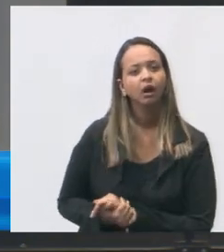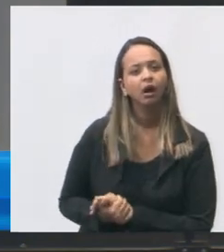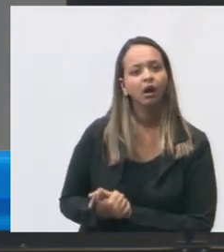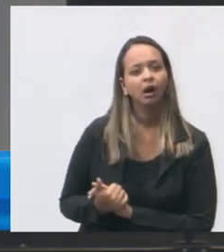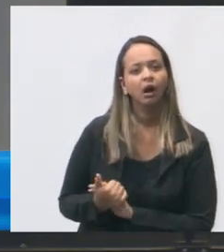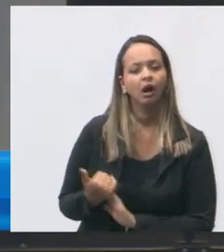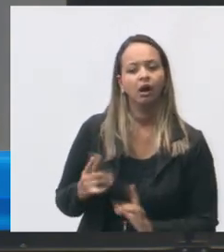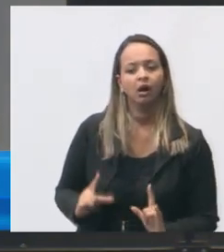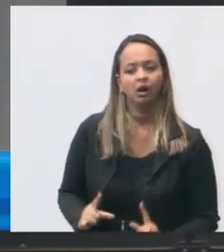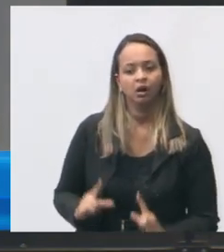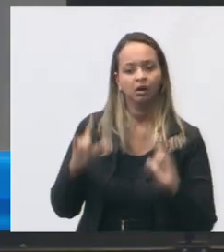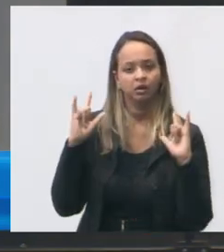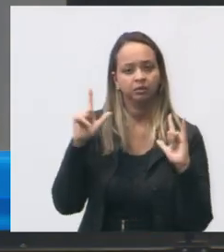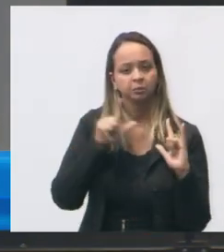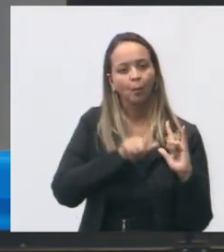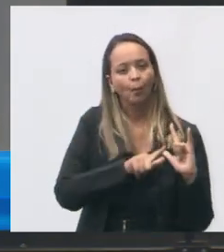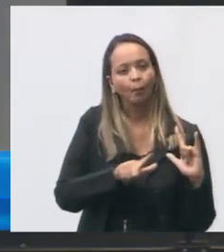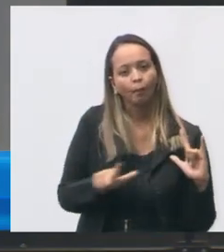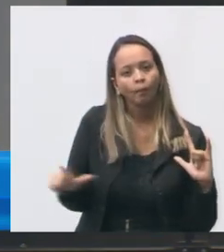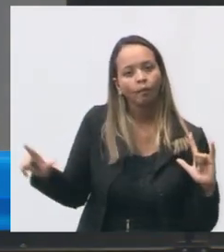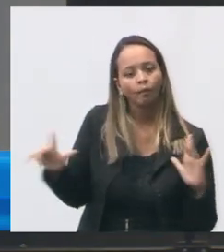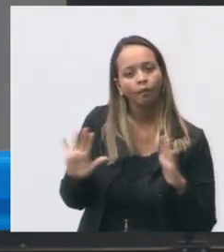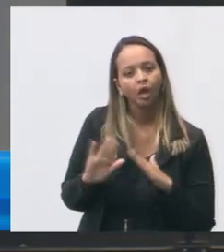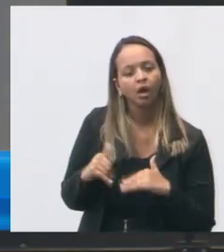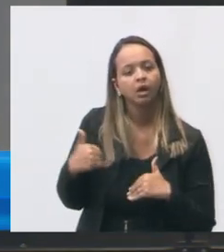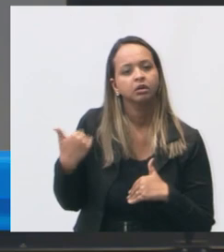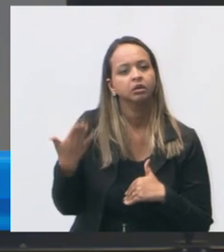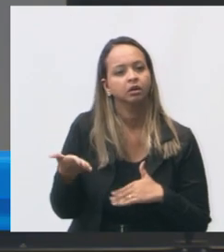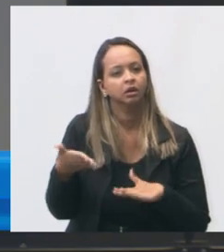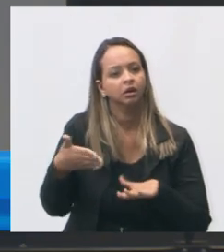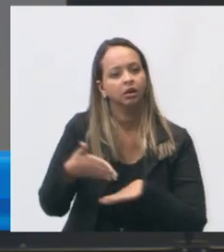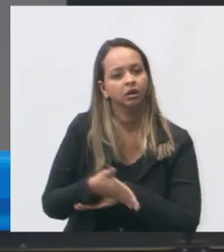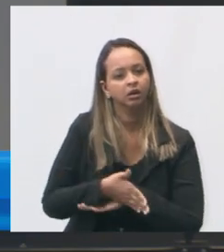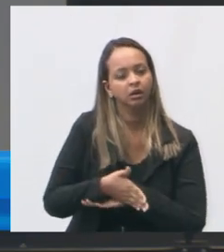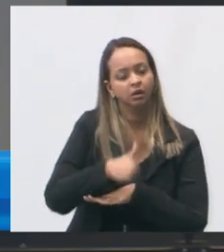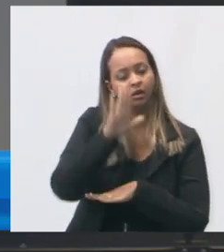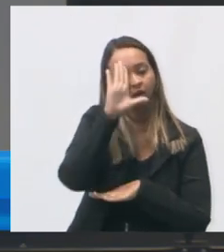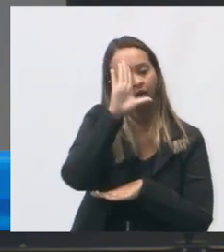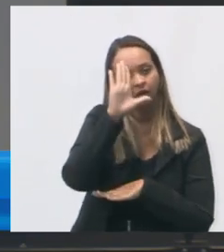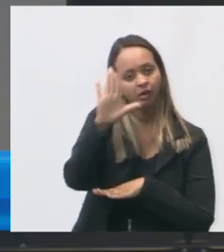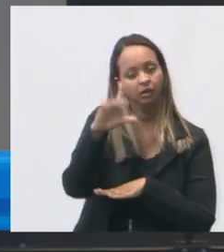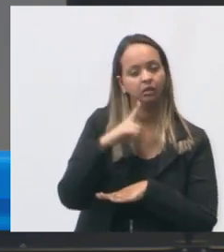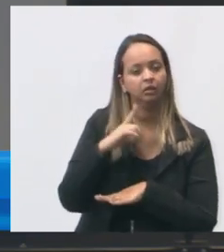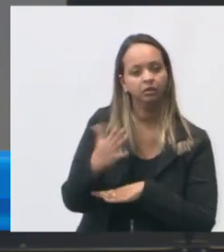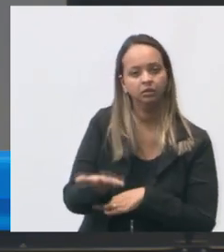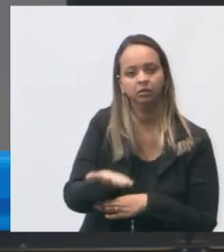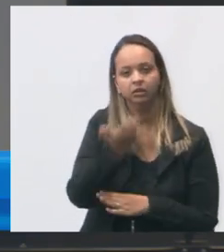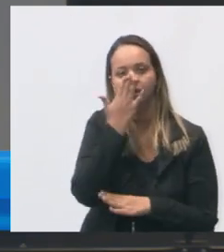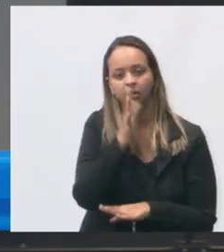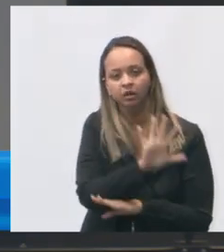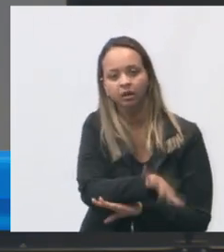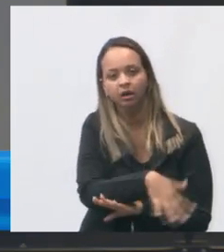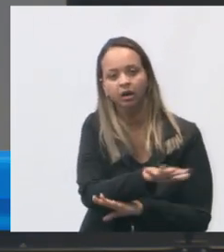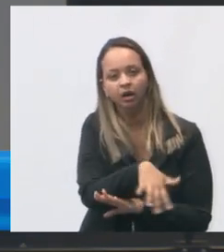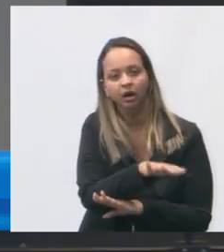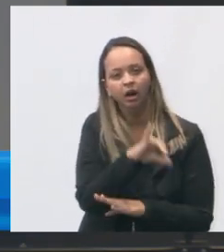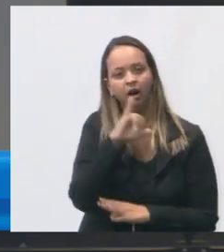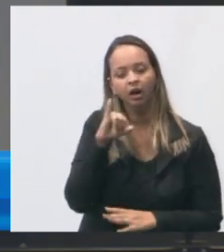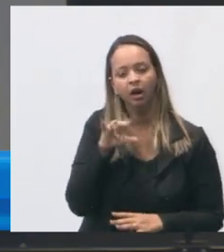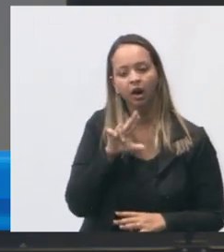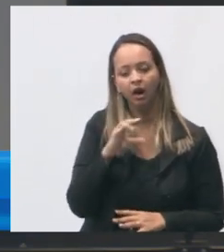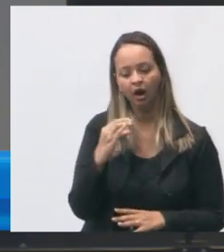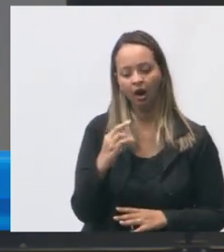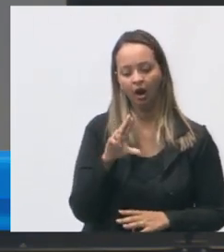prédio desocupado tem outro prédio do lado de fora lá na entrada principal aqui de frente para a praça de Cutuquara que já